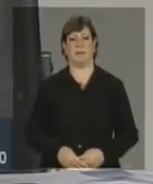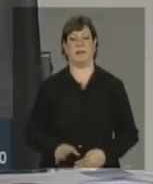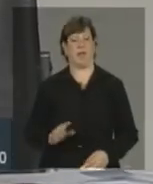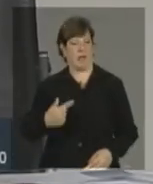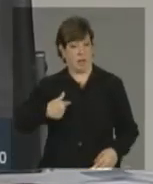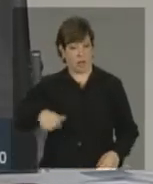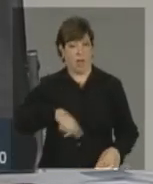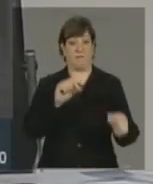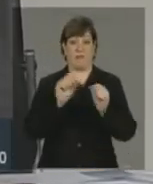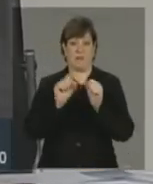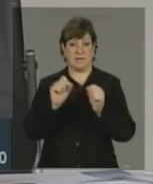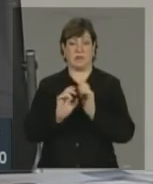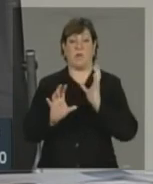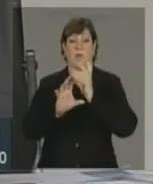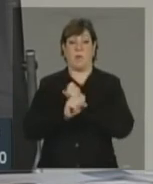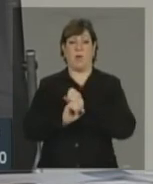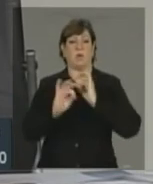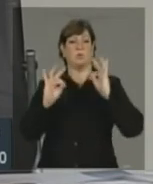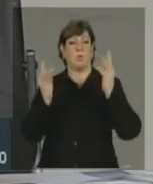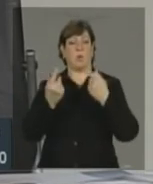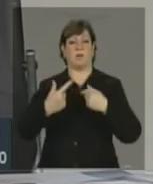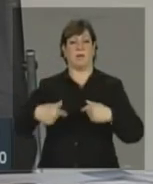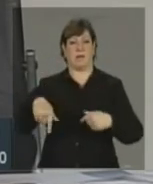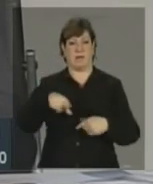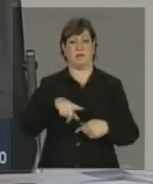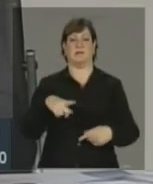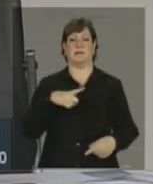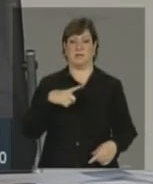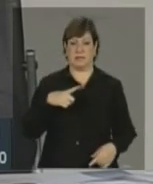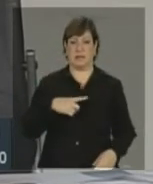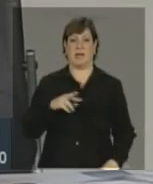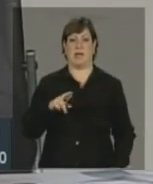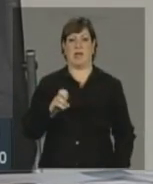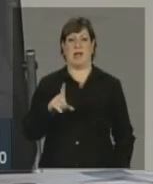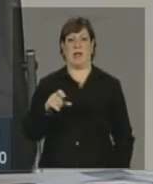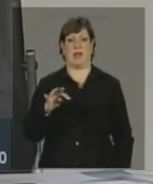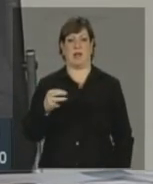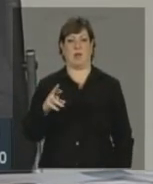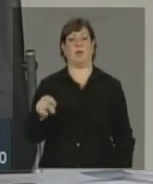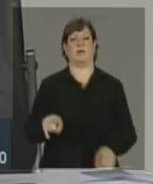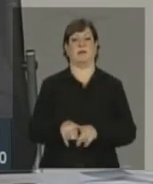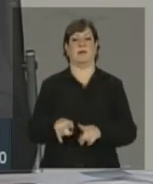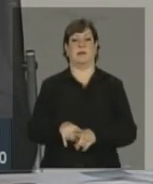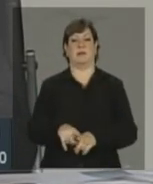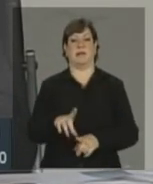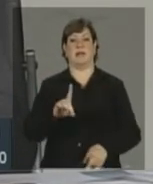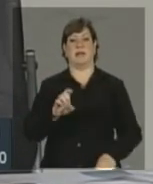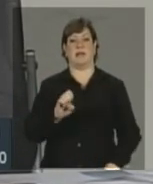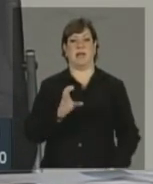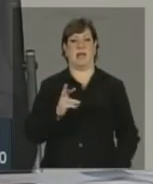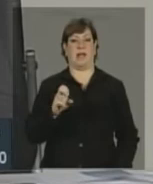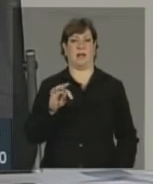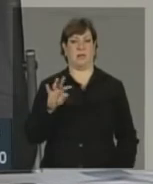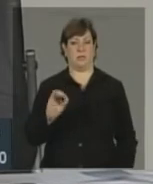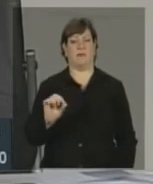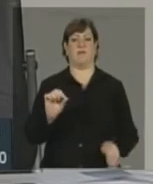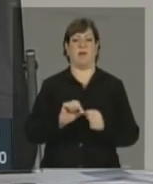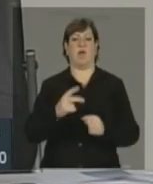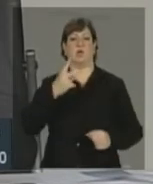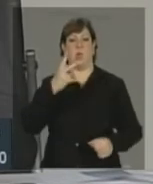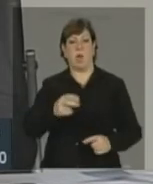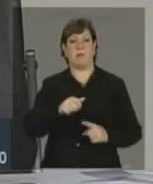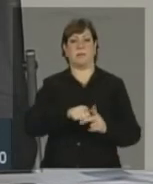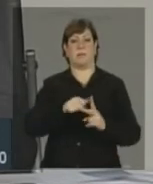variáveis. Essa conta é expressa no nosso relatório e no decreto que é feito de dois em dois